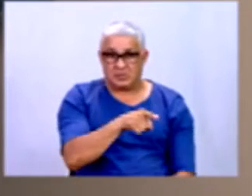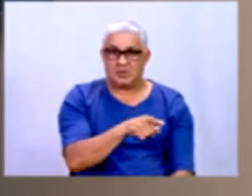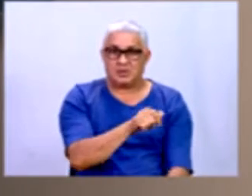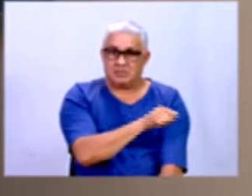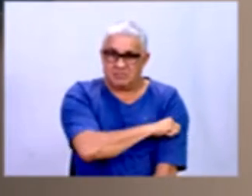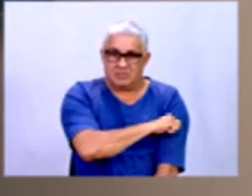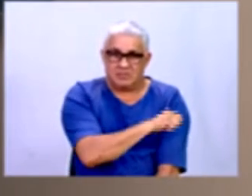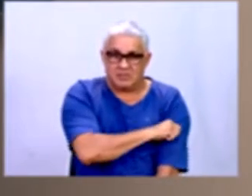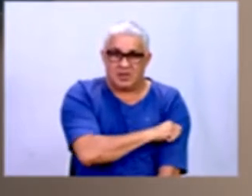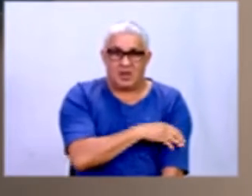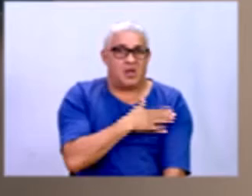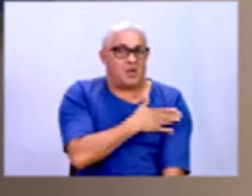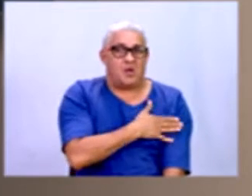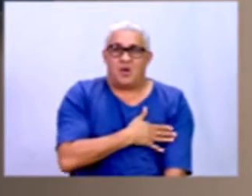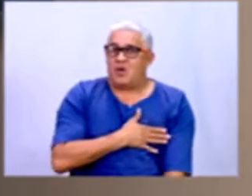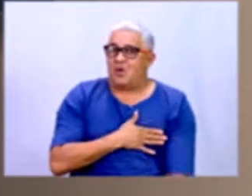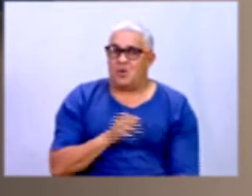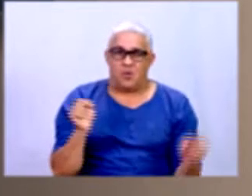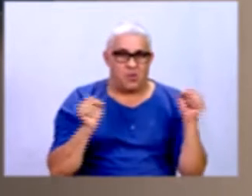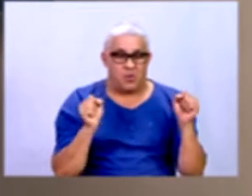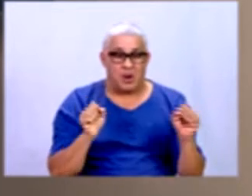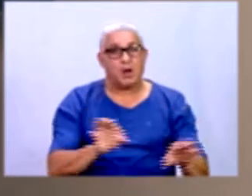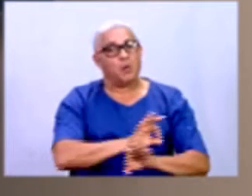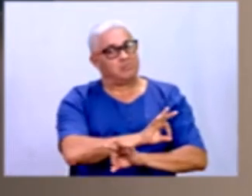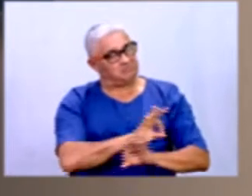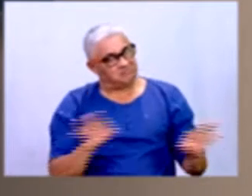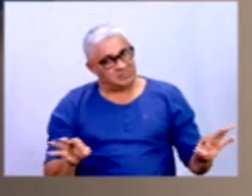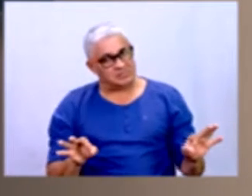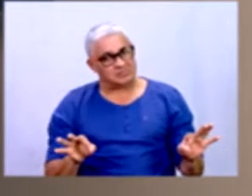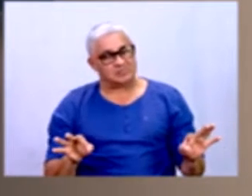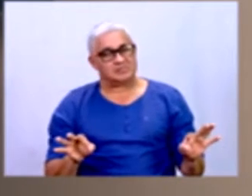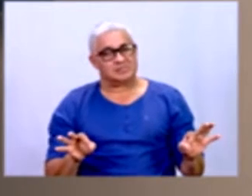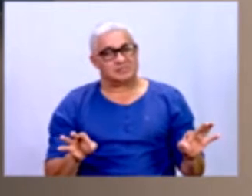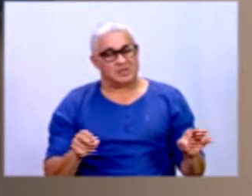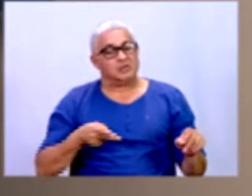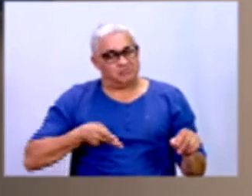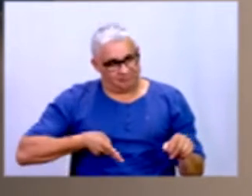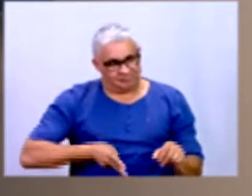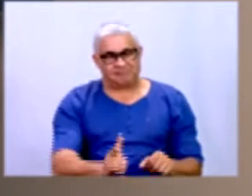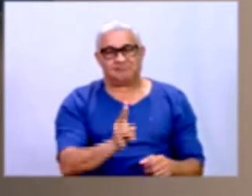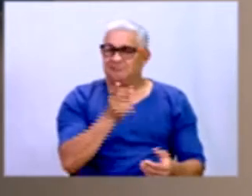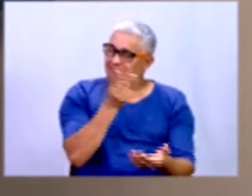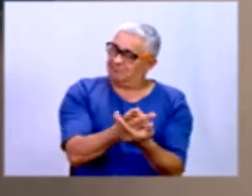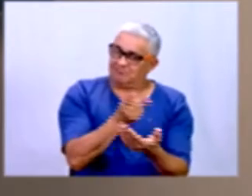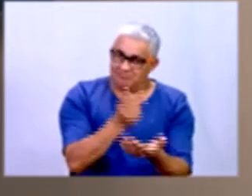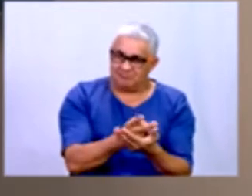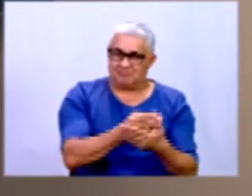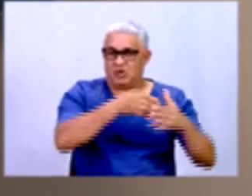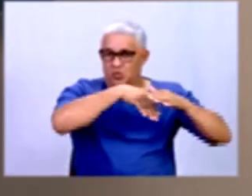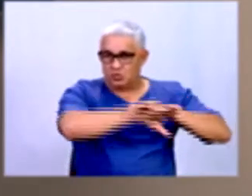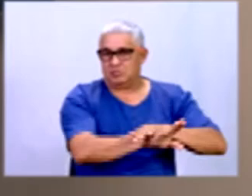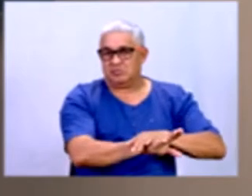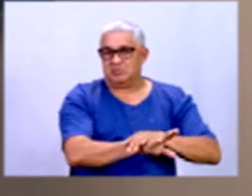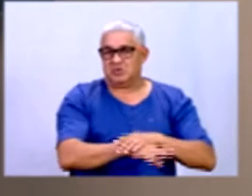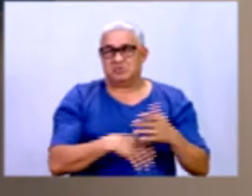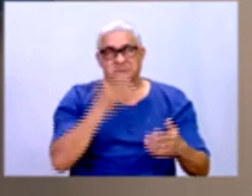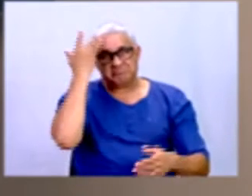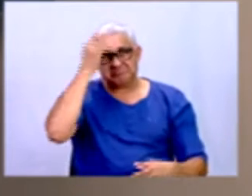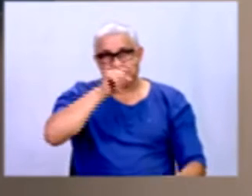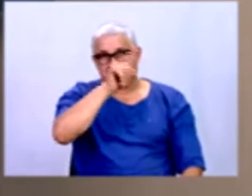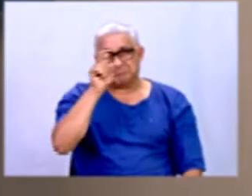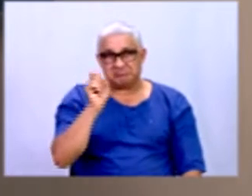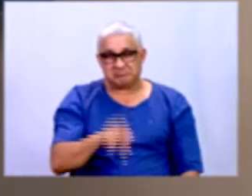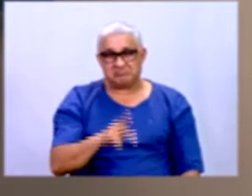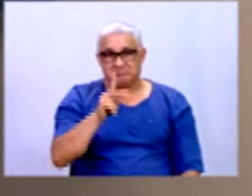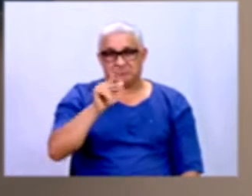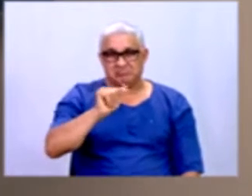100% satisfeitos. Maravilha! Vou continuar do jeito que eu estou, que eu estou indo bem. Vou colocar lá na gaveta, daqui, eu não sei qual que vai ser a